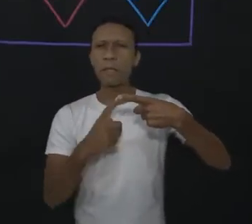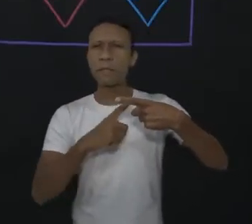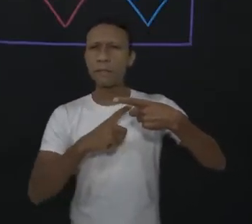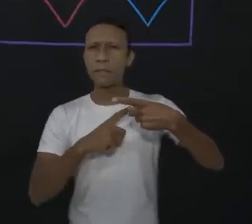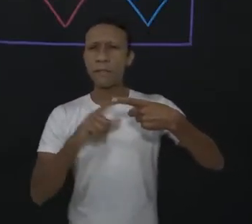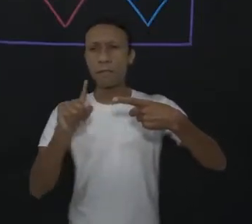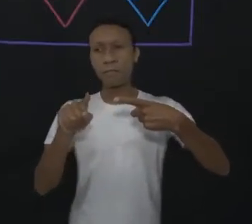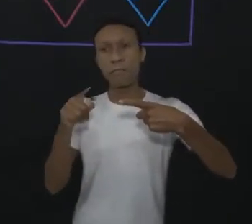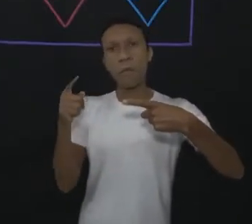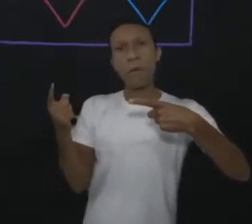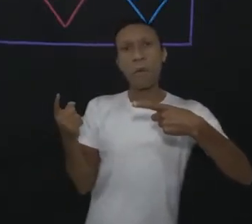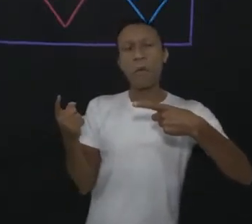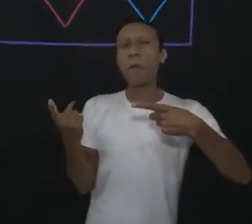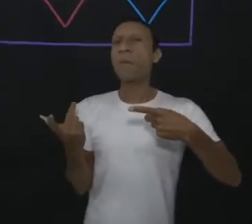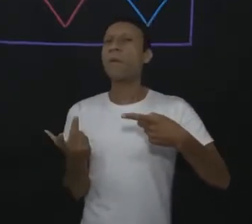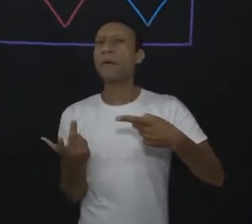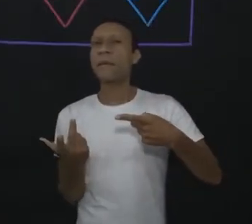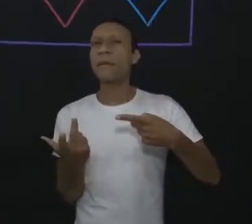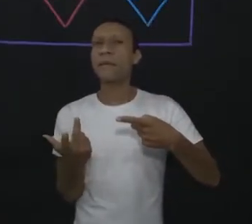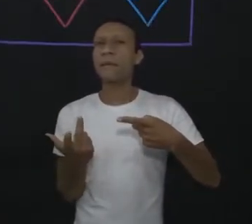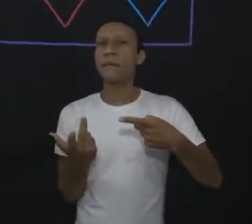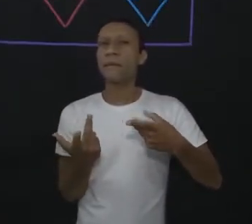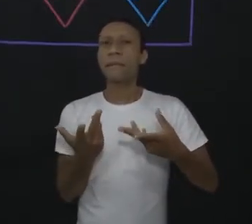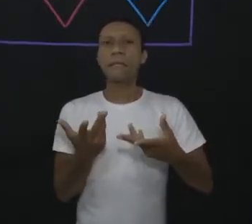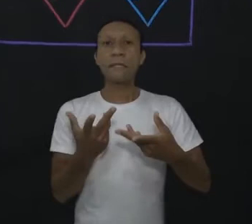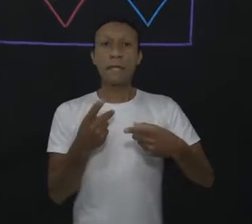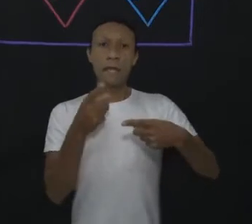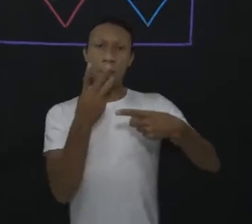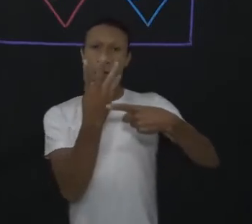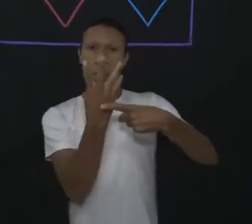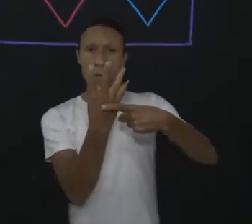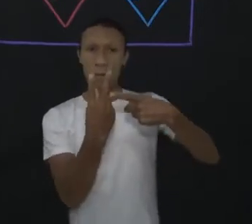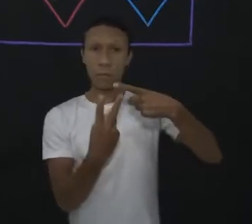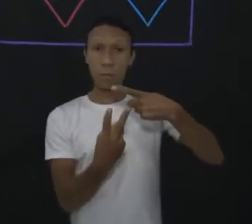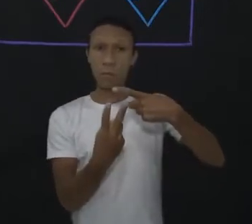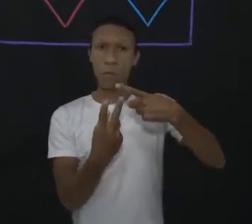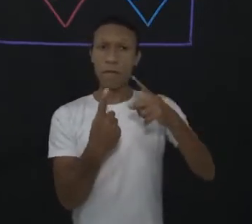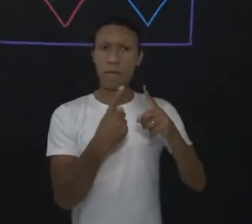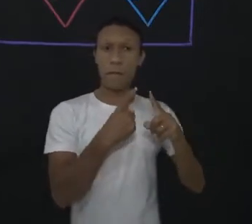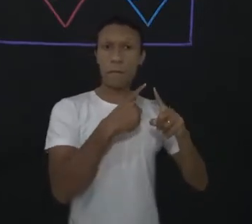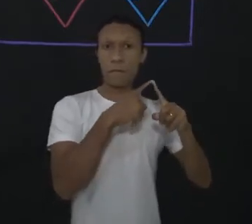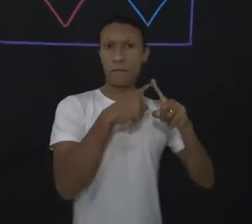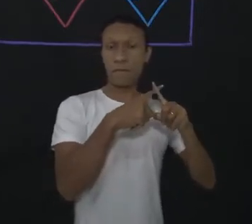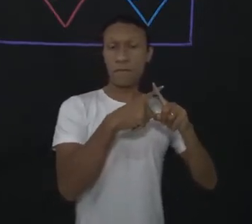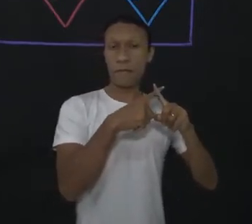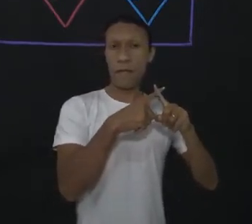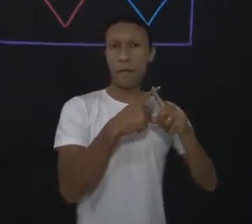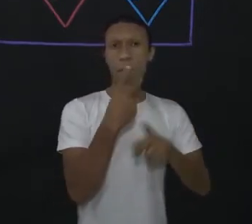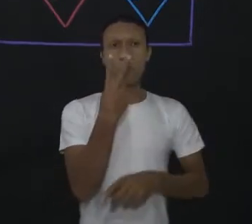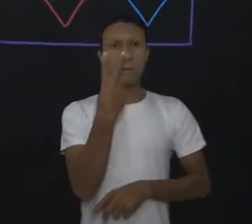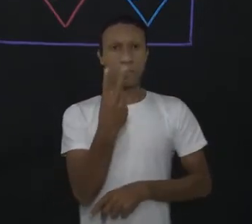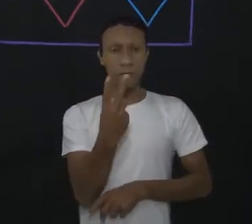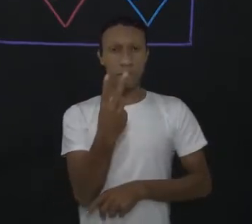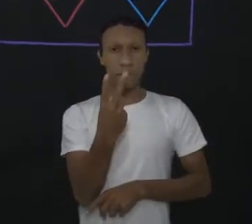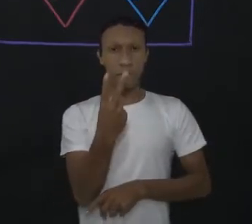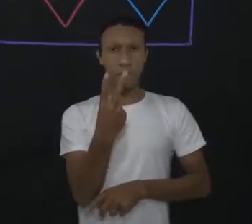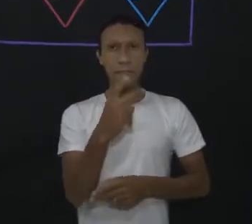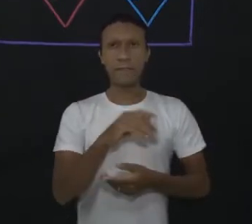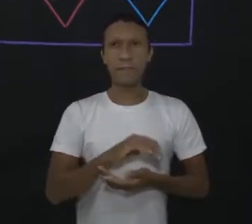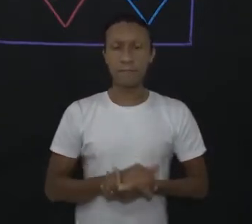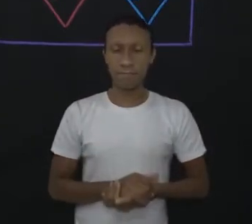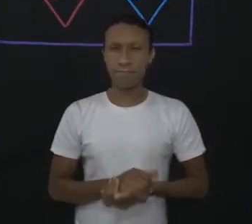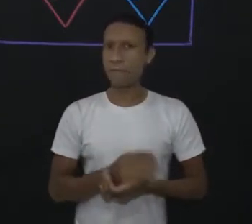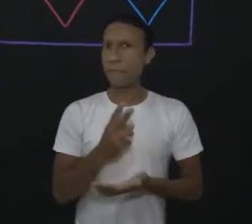pode ser escrita como o quê? Eu vou pegar essa mesma proporção e vou multiplicar o seu valor